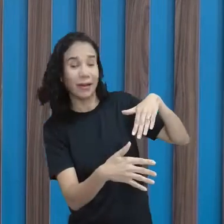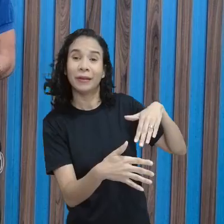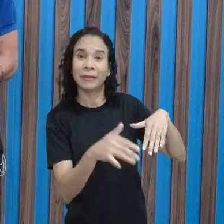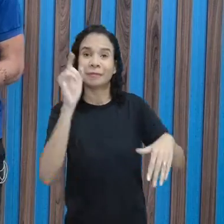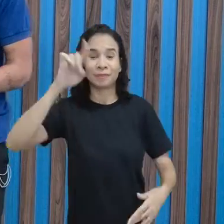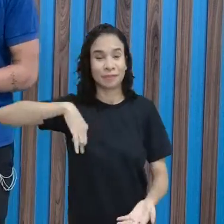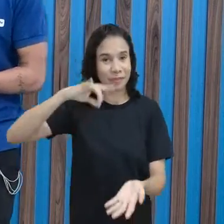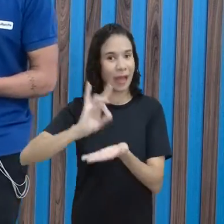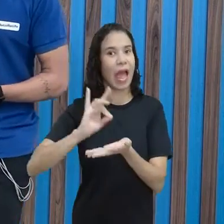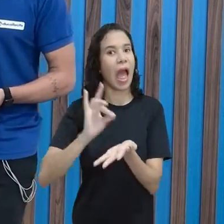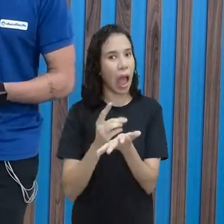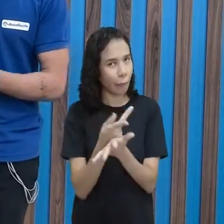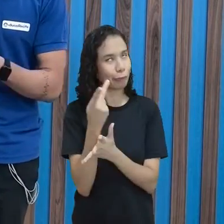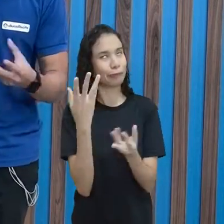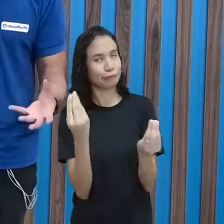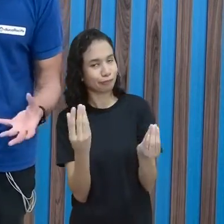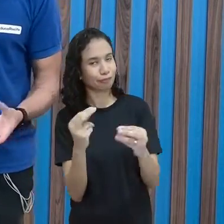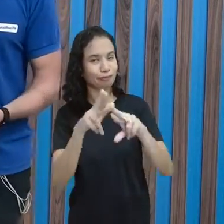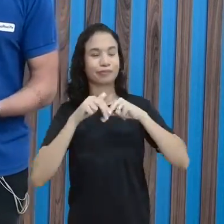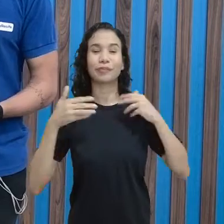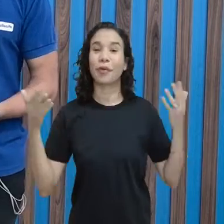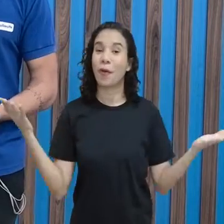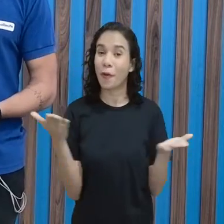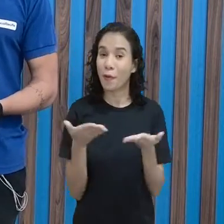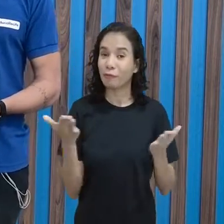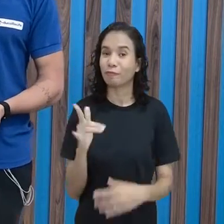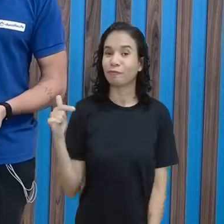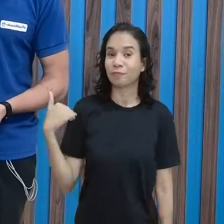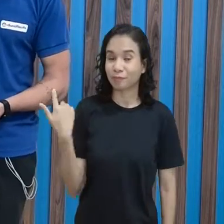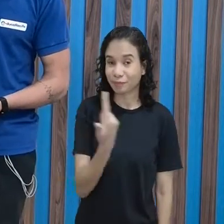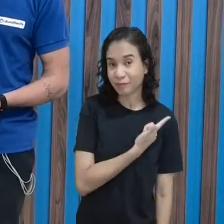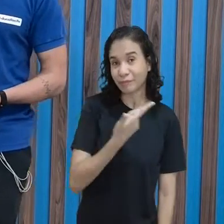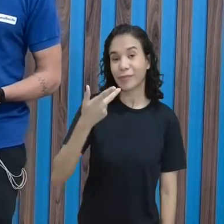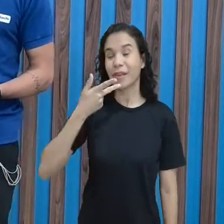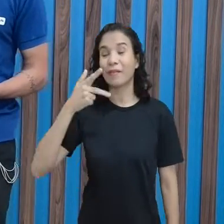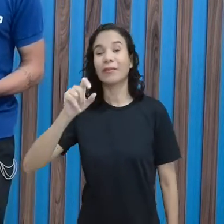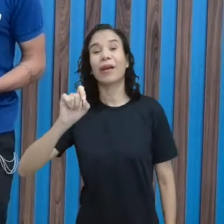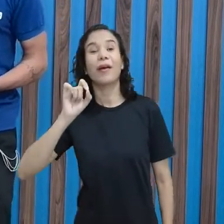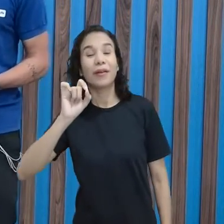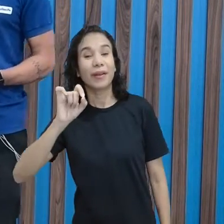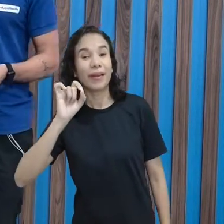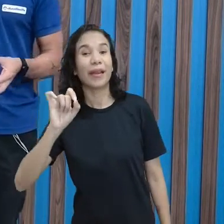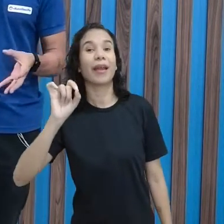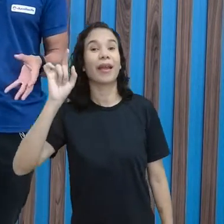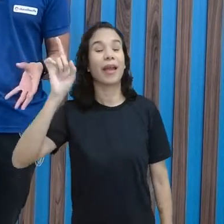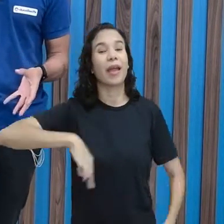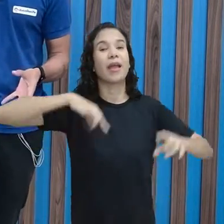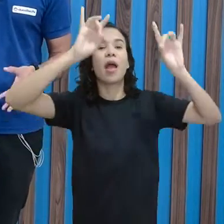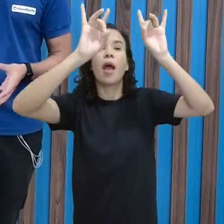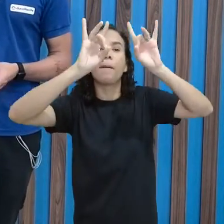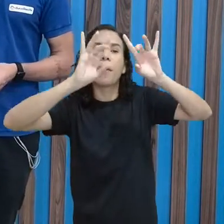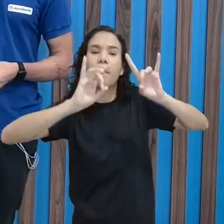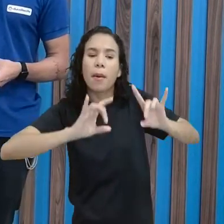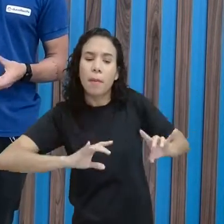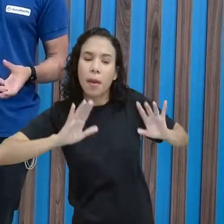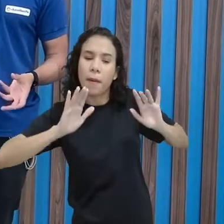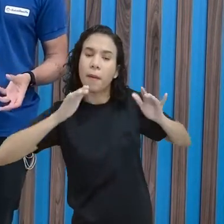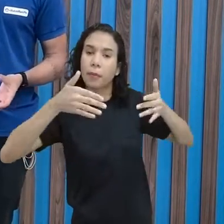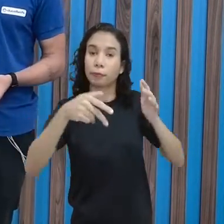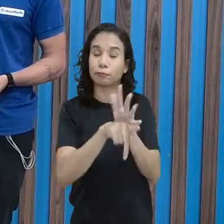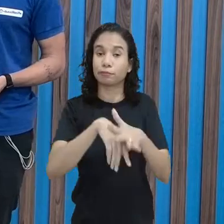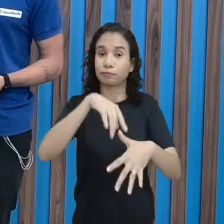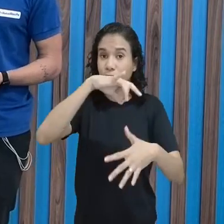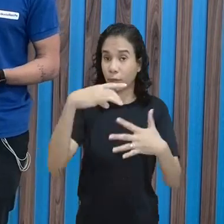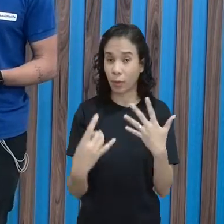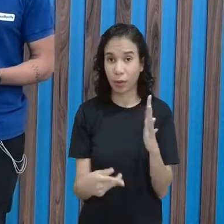Mas é, isso acontece muito. Então hoje, nós vamos aí, como eu falei para vocês, ver essa especificidade, né? Os de rede e